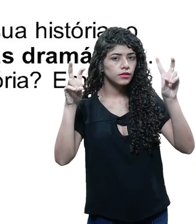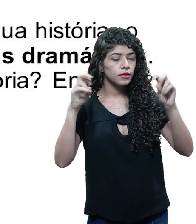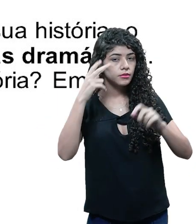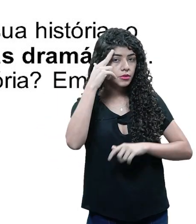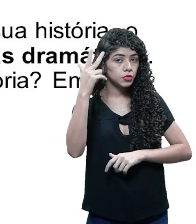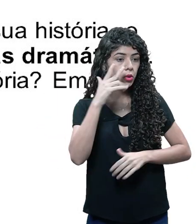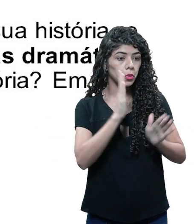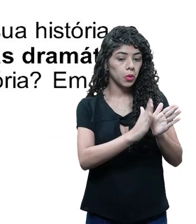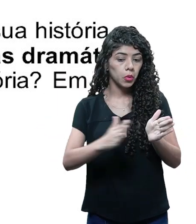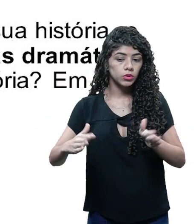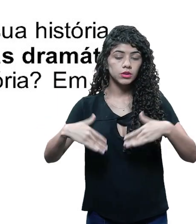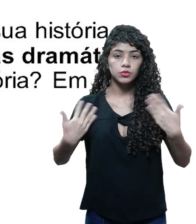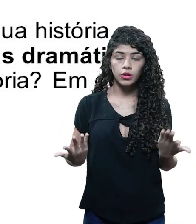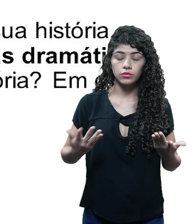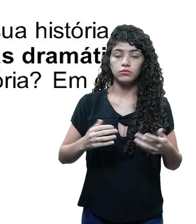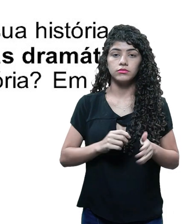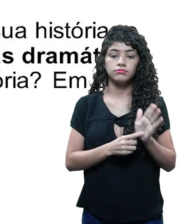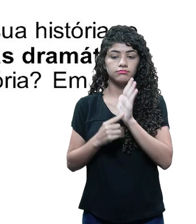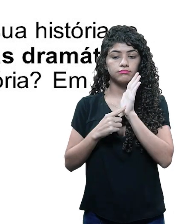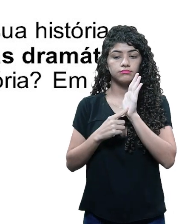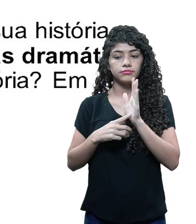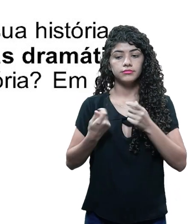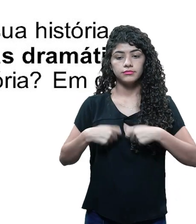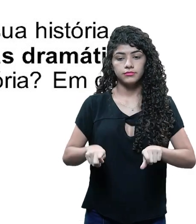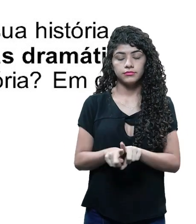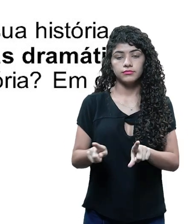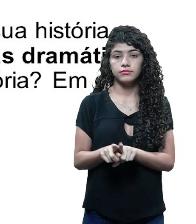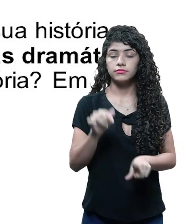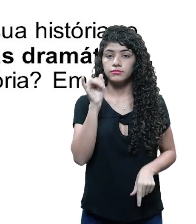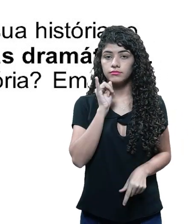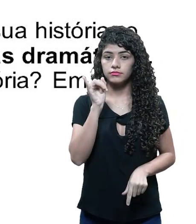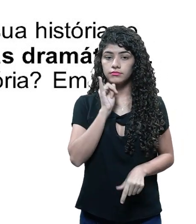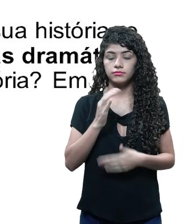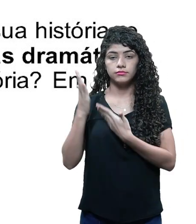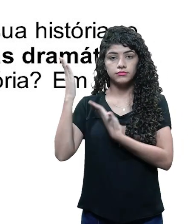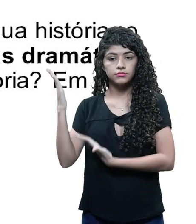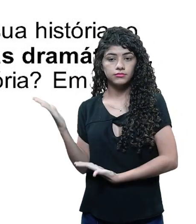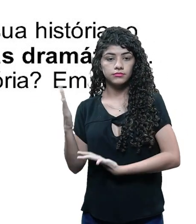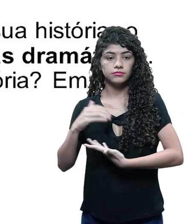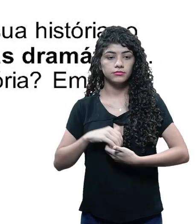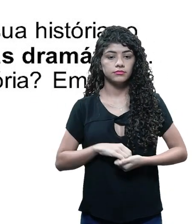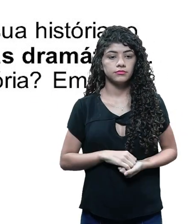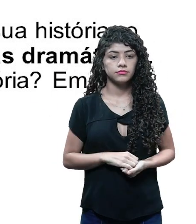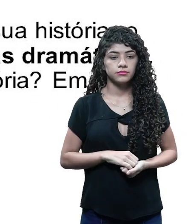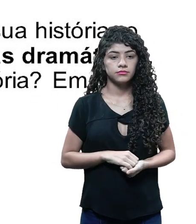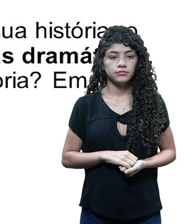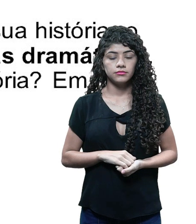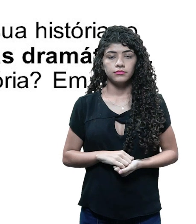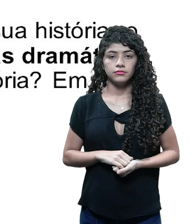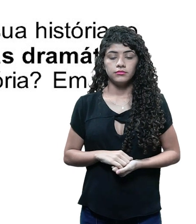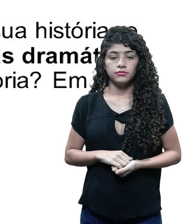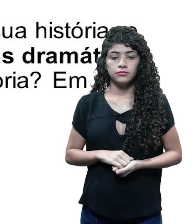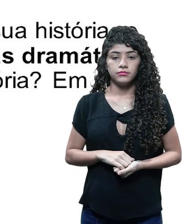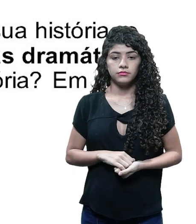ordem essas cenas vão aparecer? Certo? A gente vai ver um exemplo de escaleta. Então, são as cenas